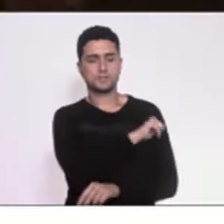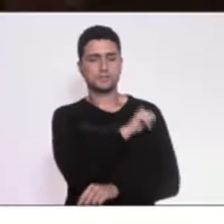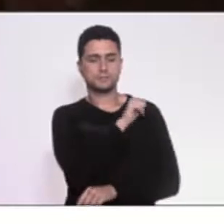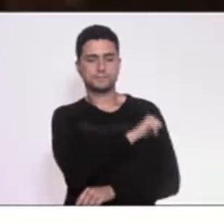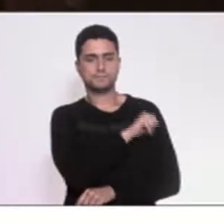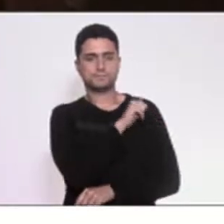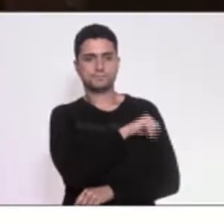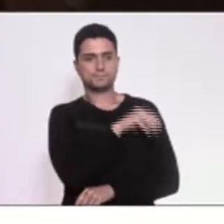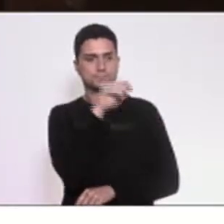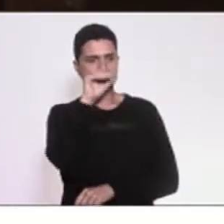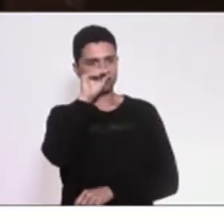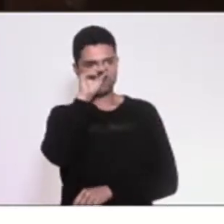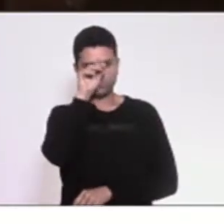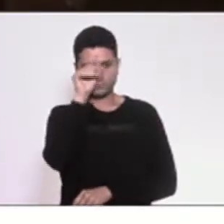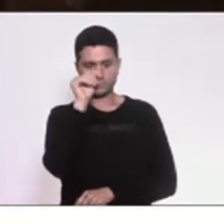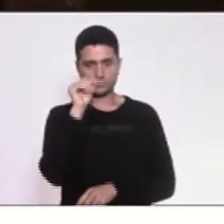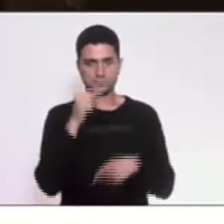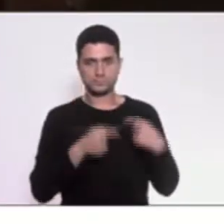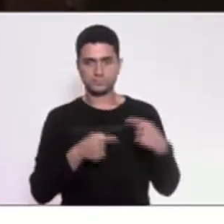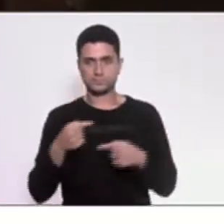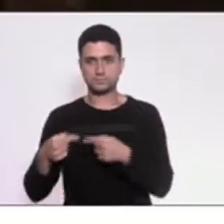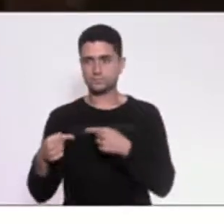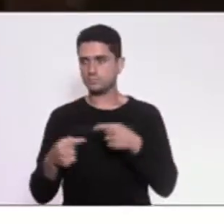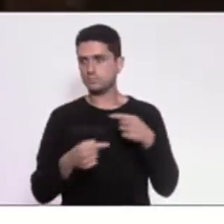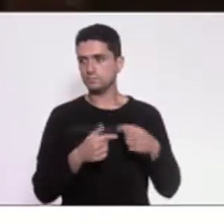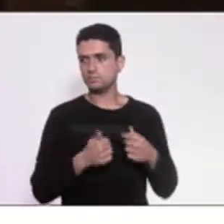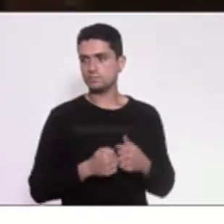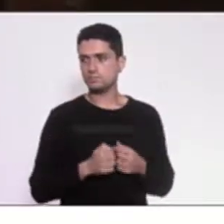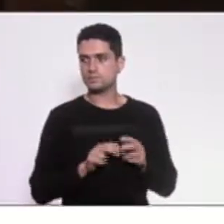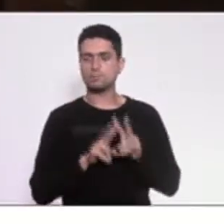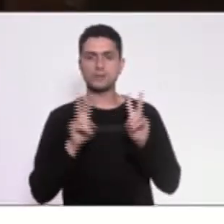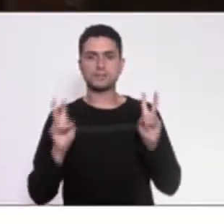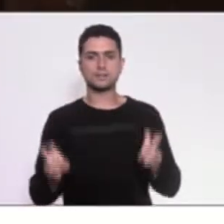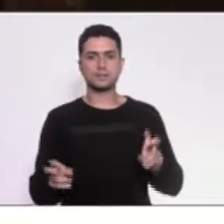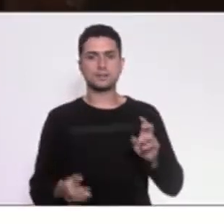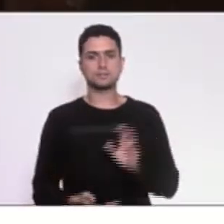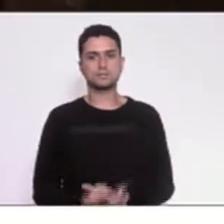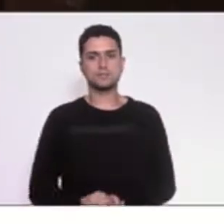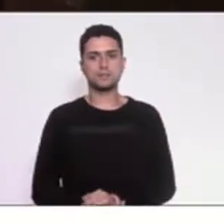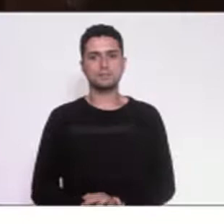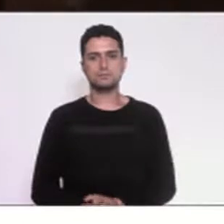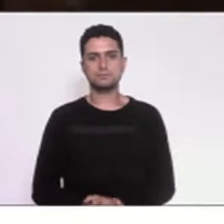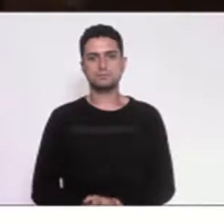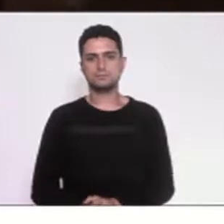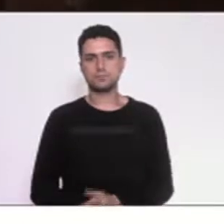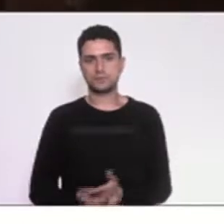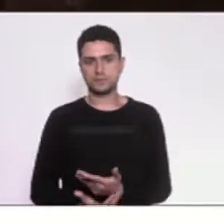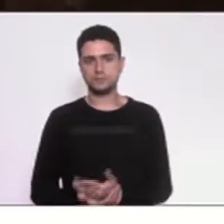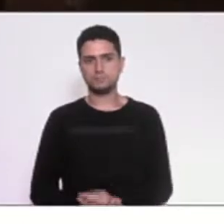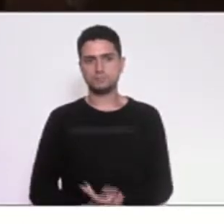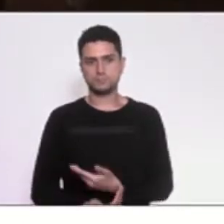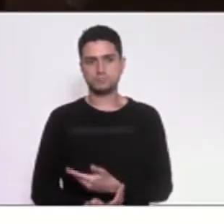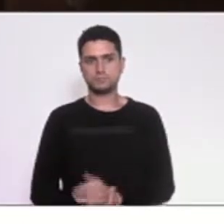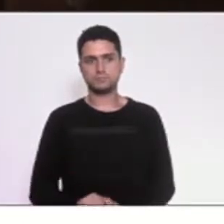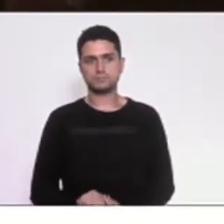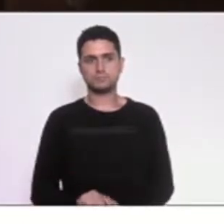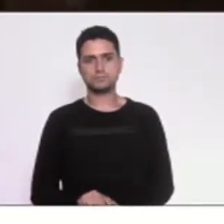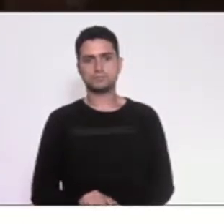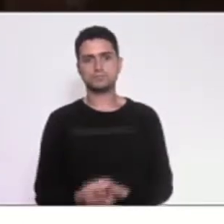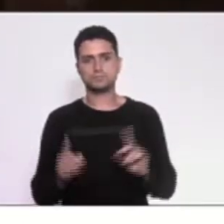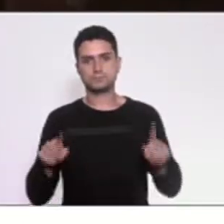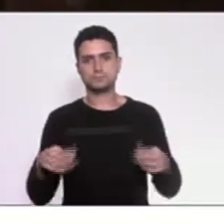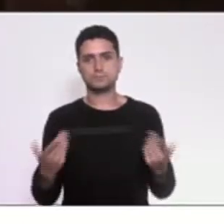para discutir o tema metropolitano. Pois bem, ao longo